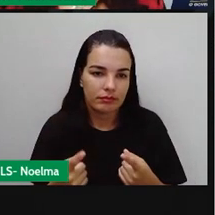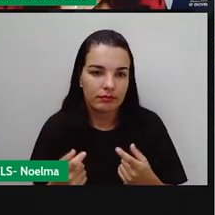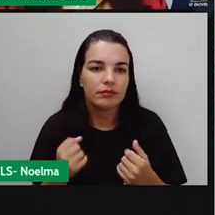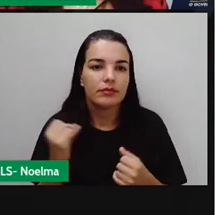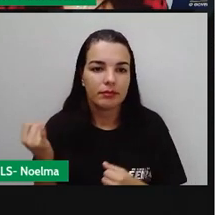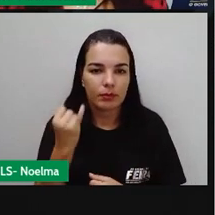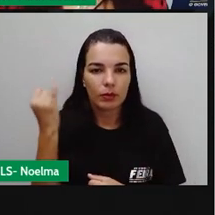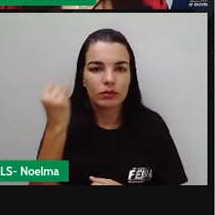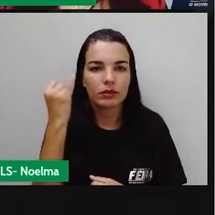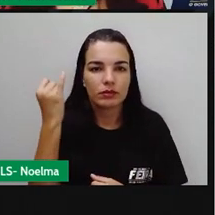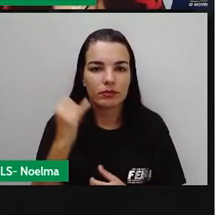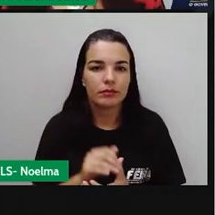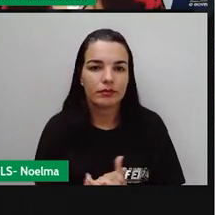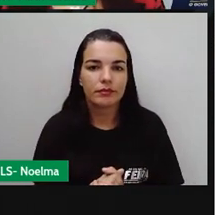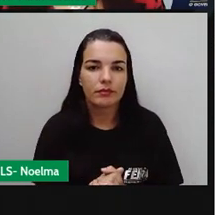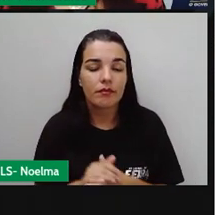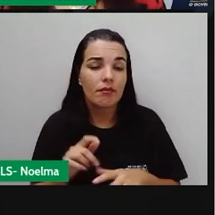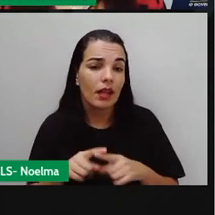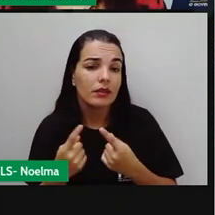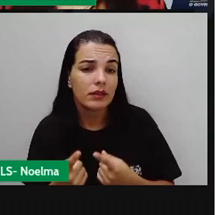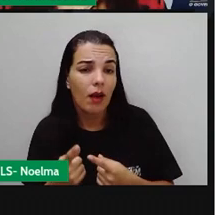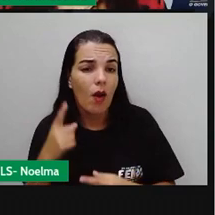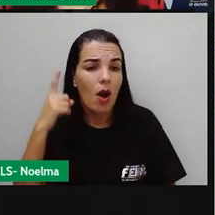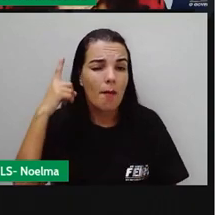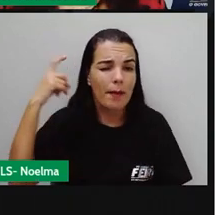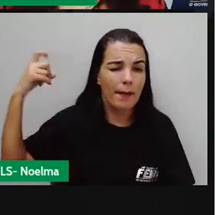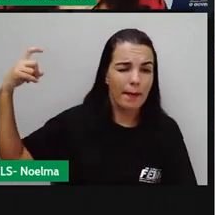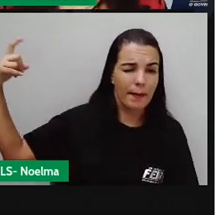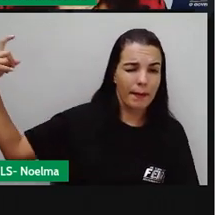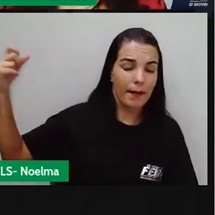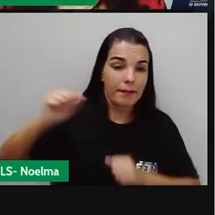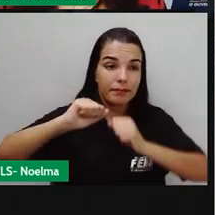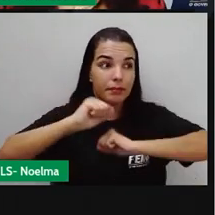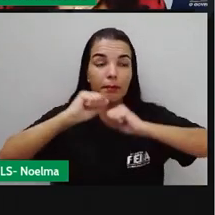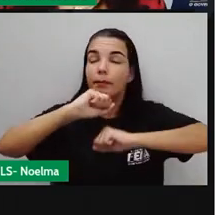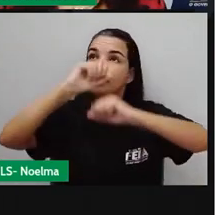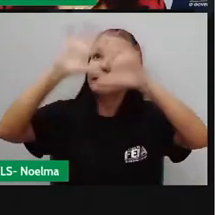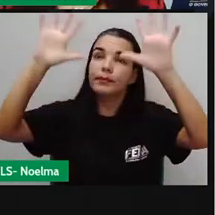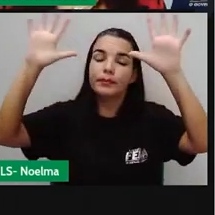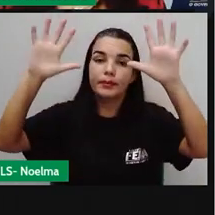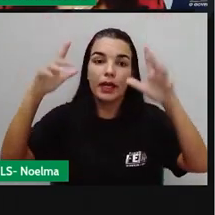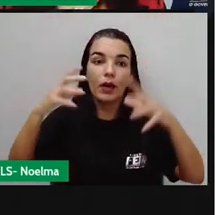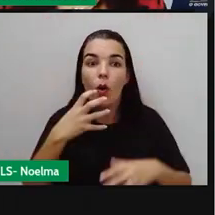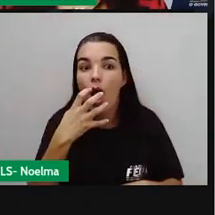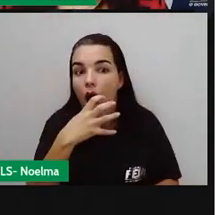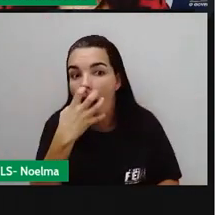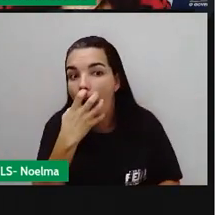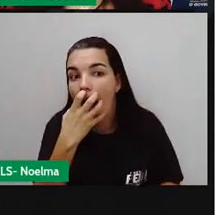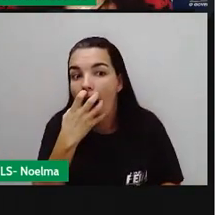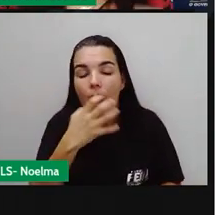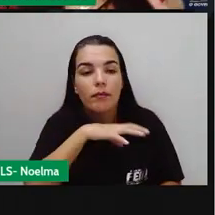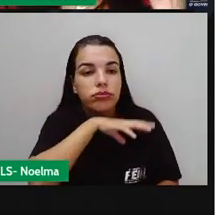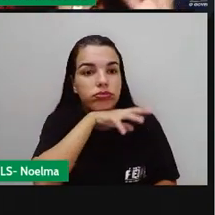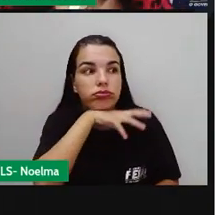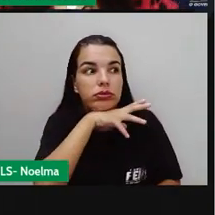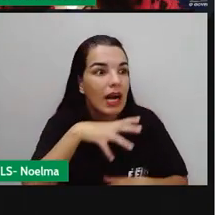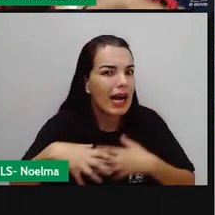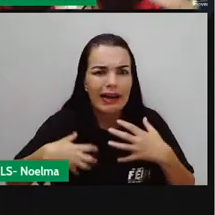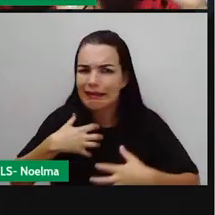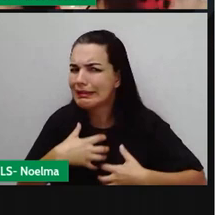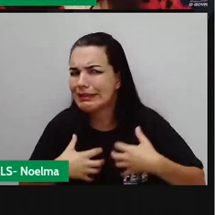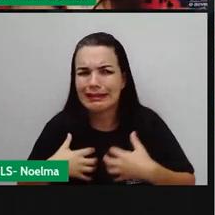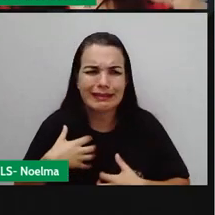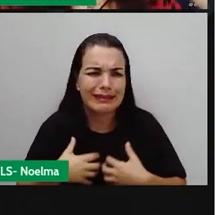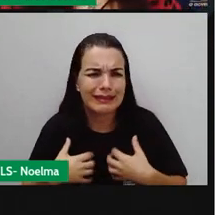gente. O barulho dos fogos de artifício deixa os animais desesperados, né? Normal, eles ficam lá